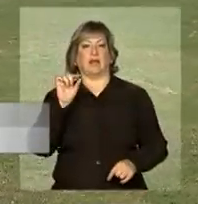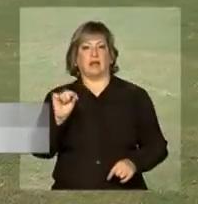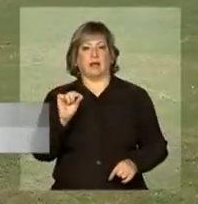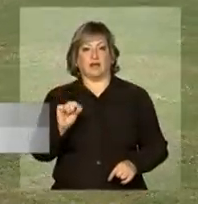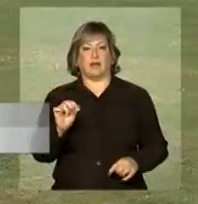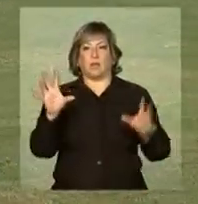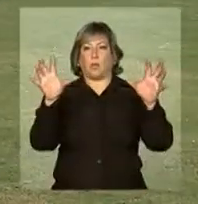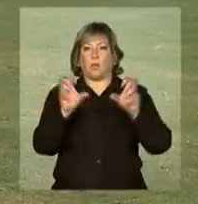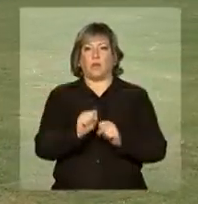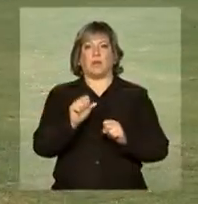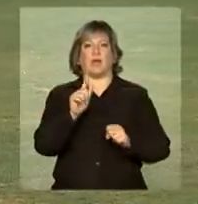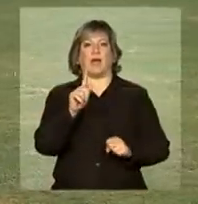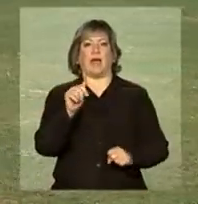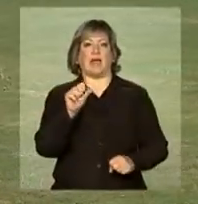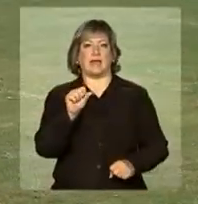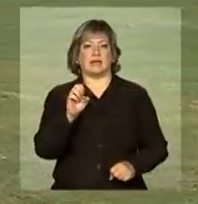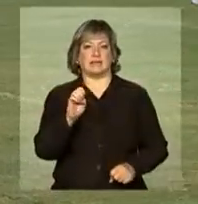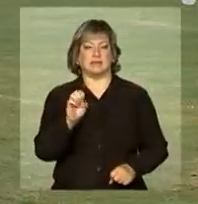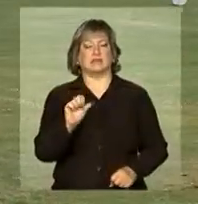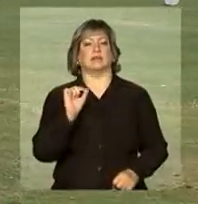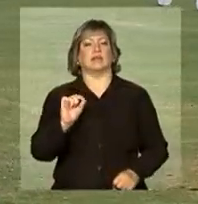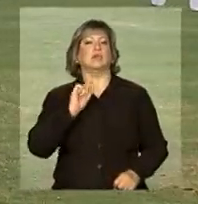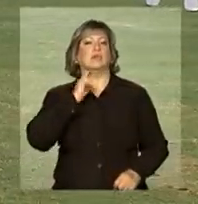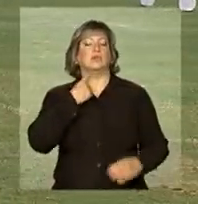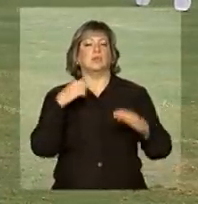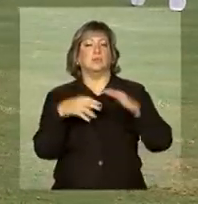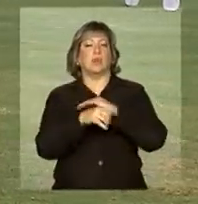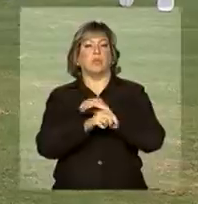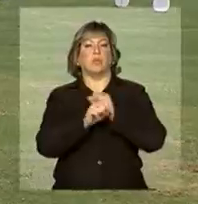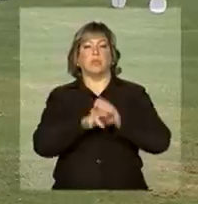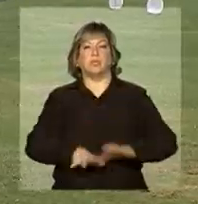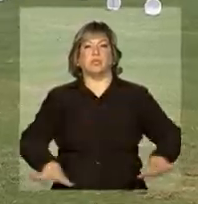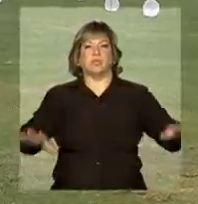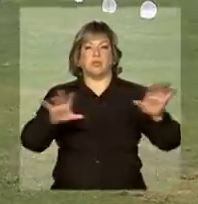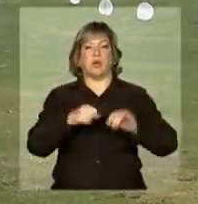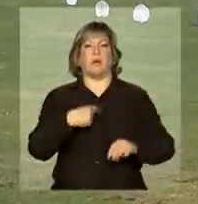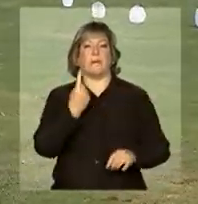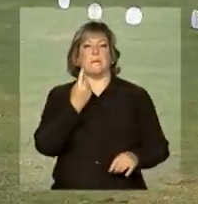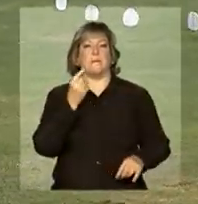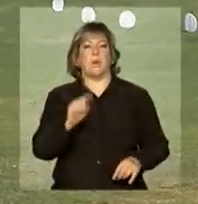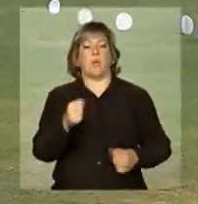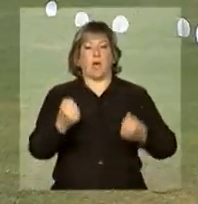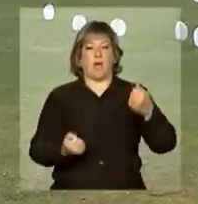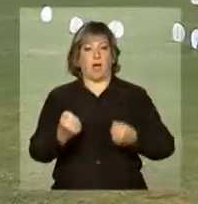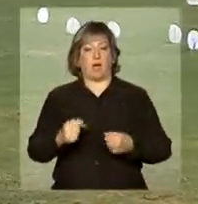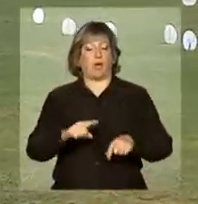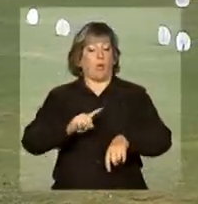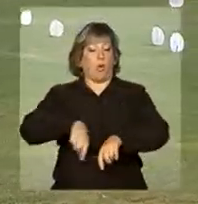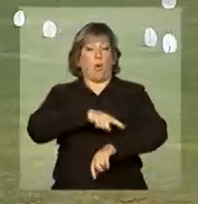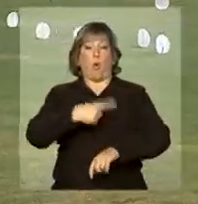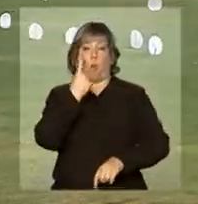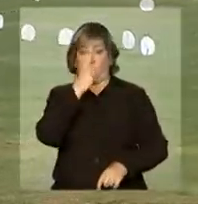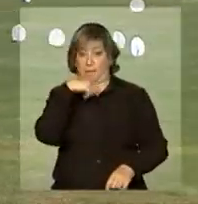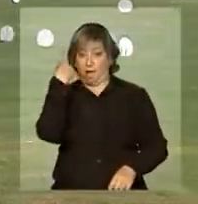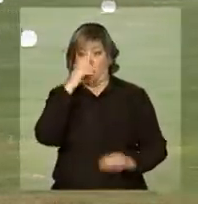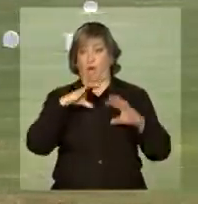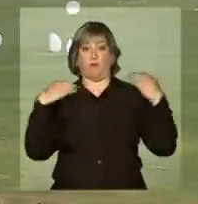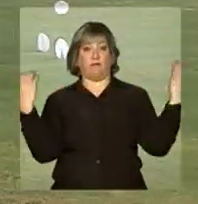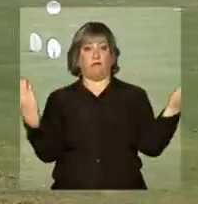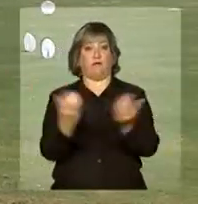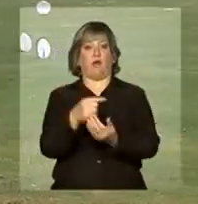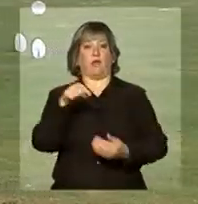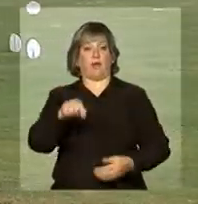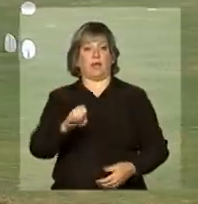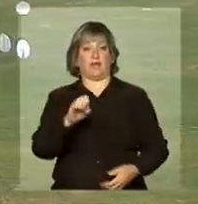poluentes, o equivalente ao enviado à atmosfera por mil carros durante uma hora ao redor do estádio.